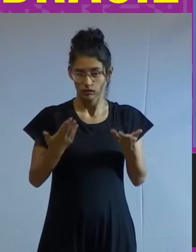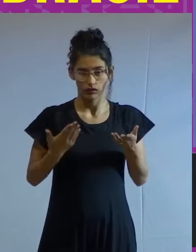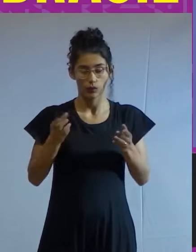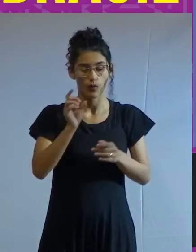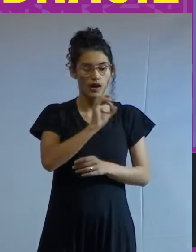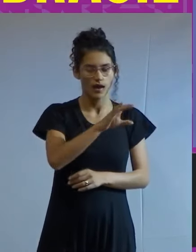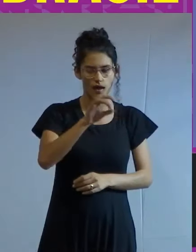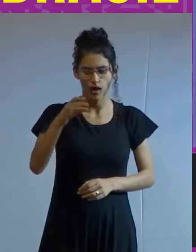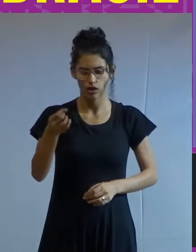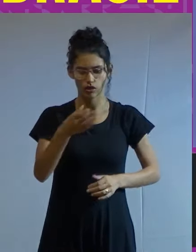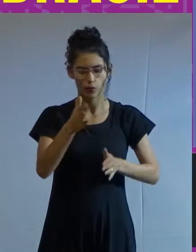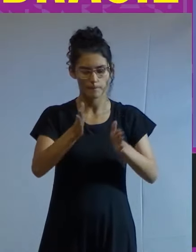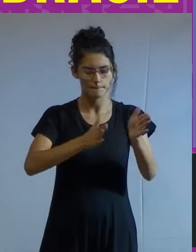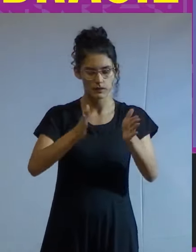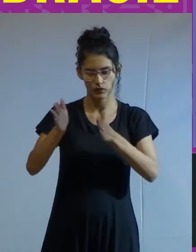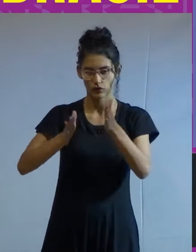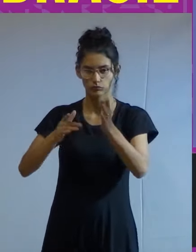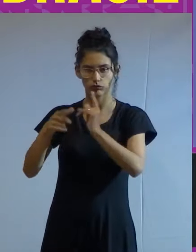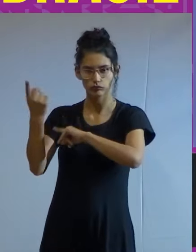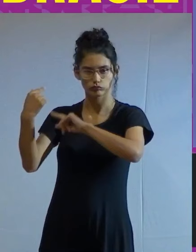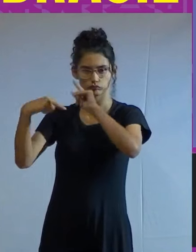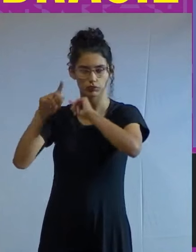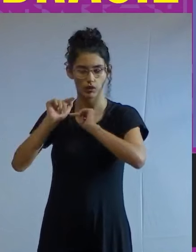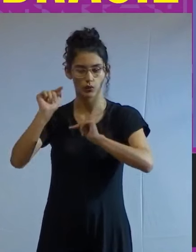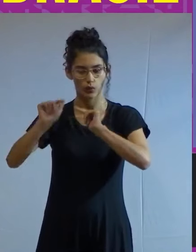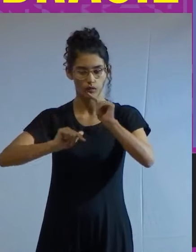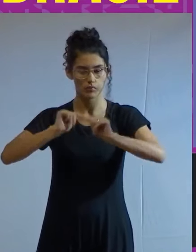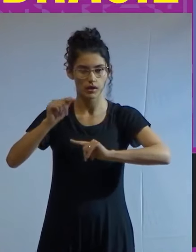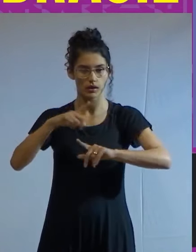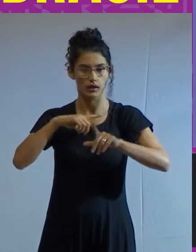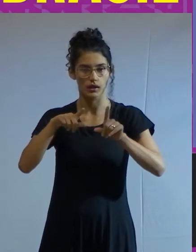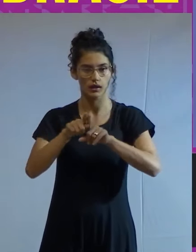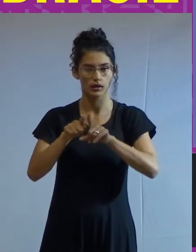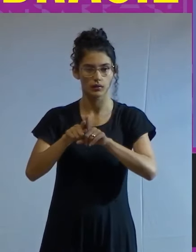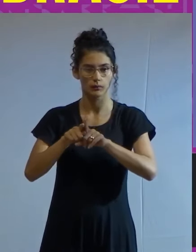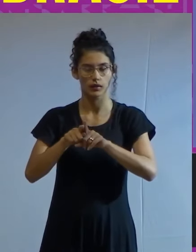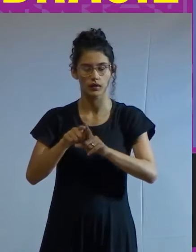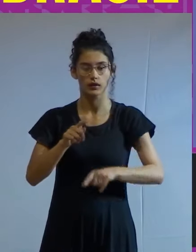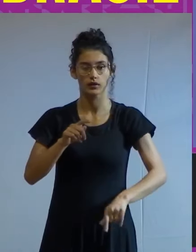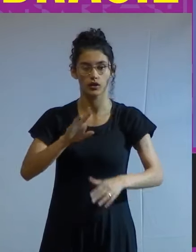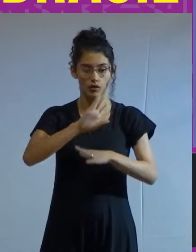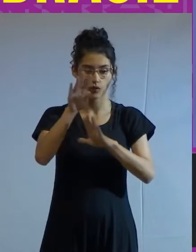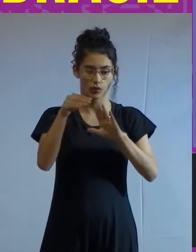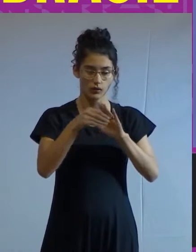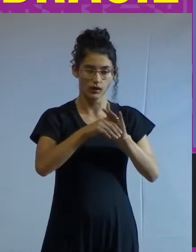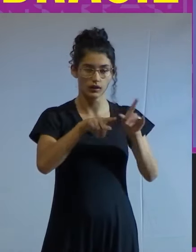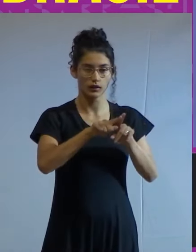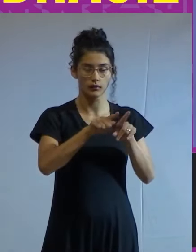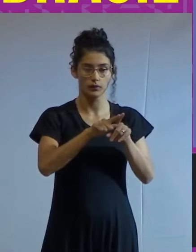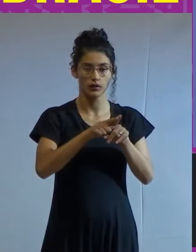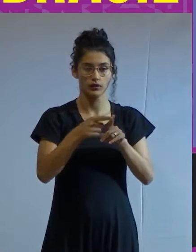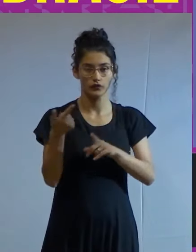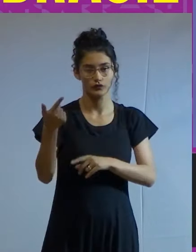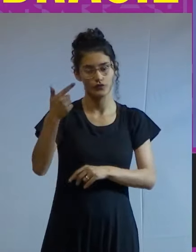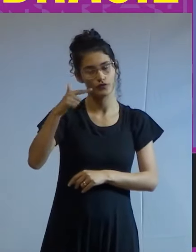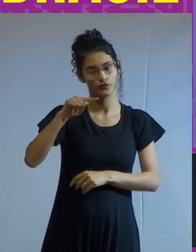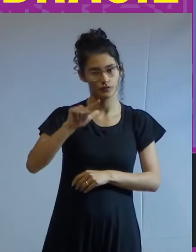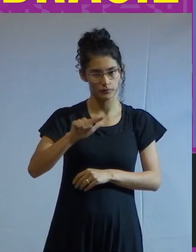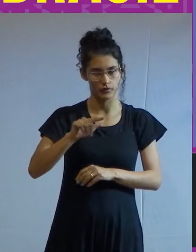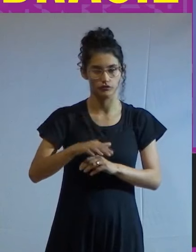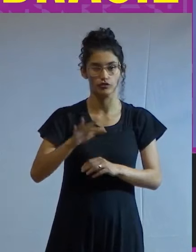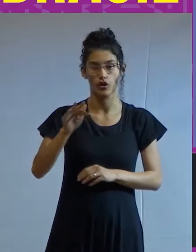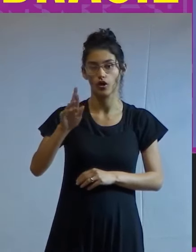em cada novo período de crescimento, o trabalho abstrato virtual se instalará mais fundamente.